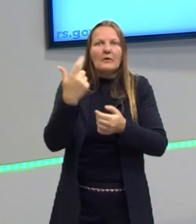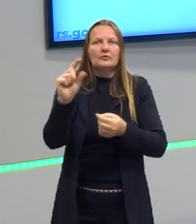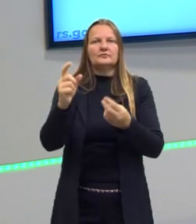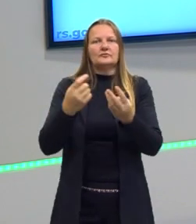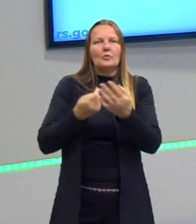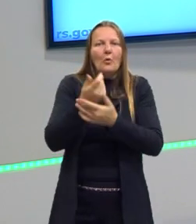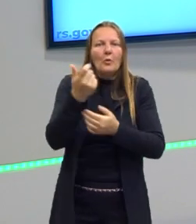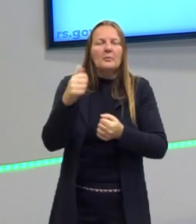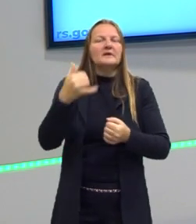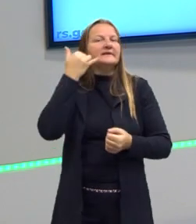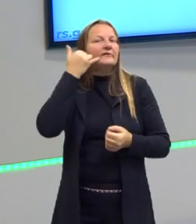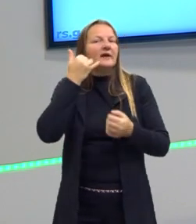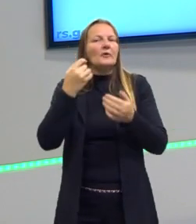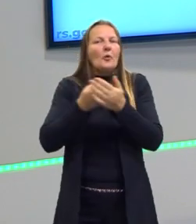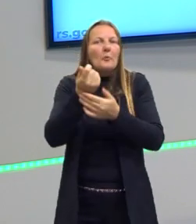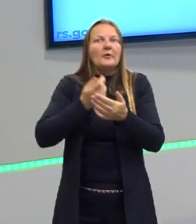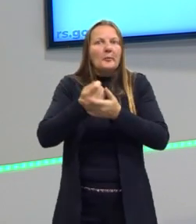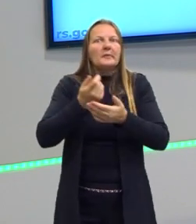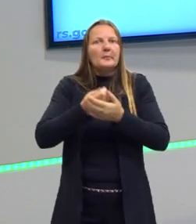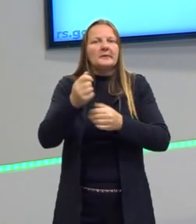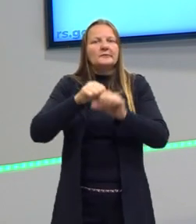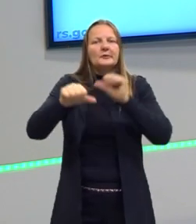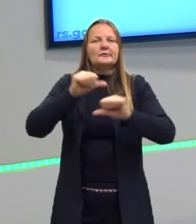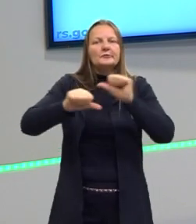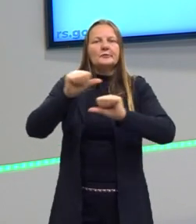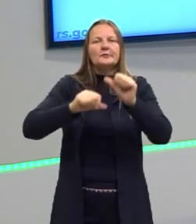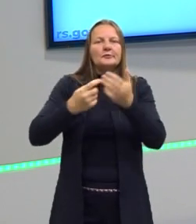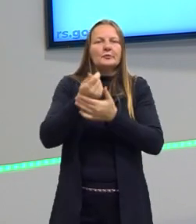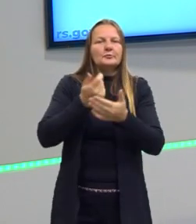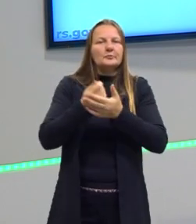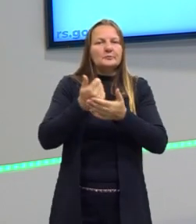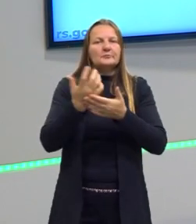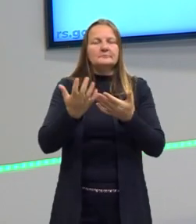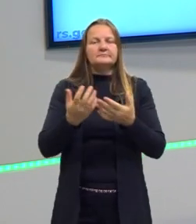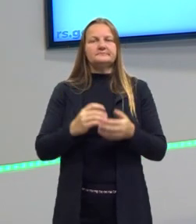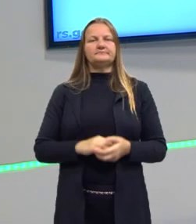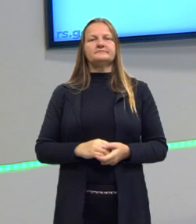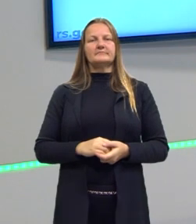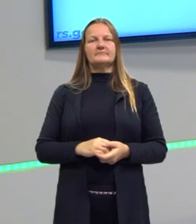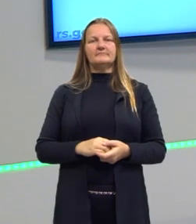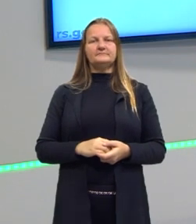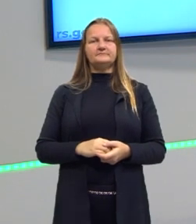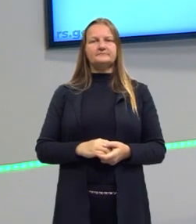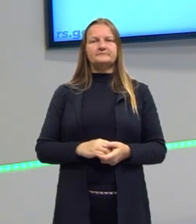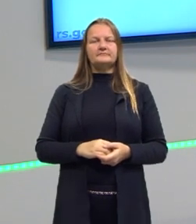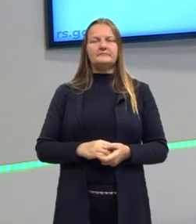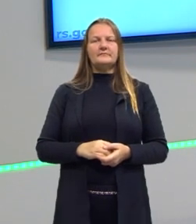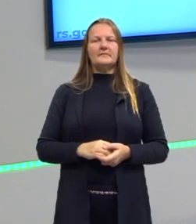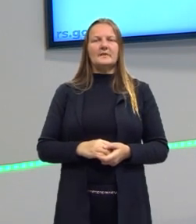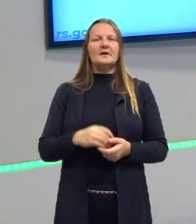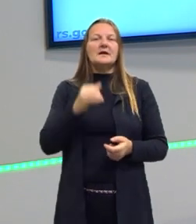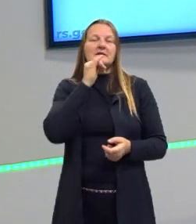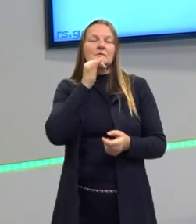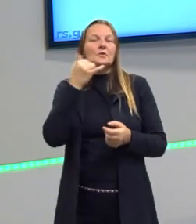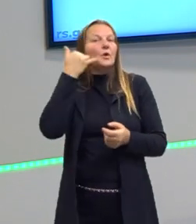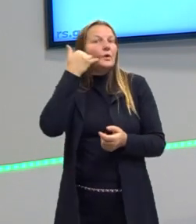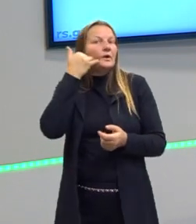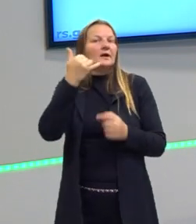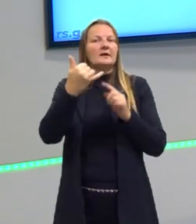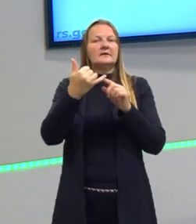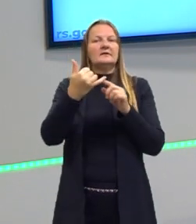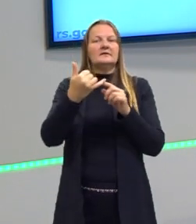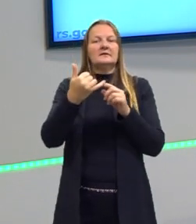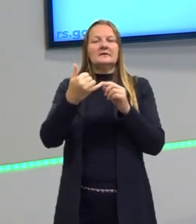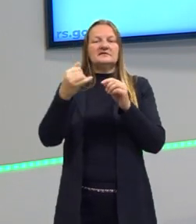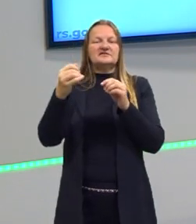Nossos celulares, enfim, o que nós compramos, né? Tem uma duração muito pequena para